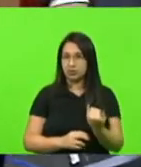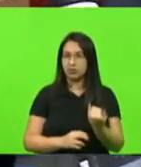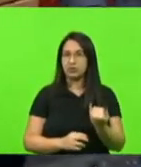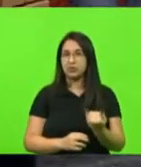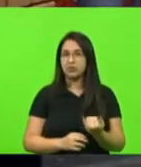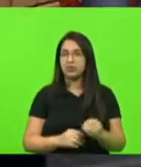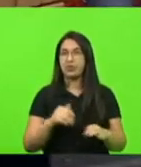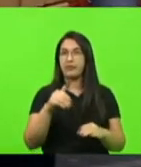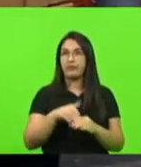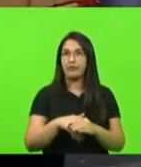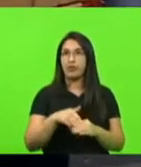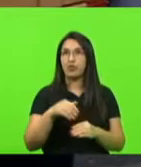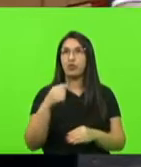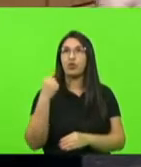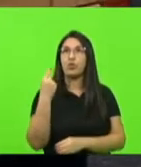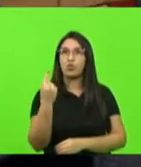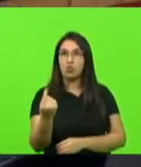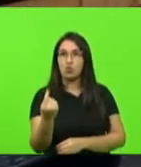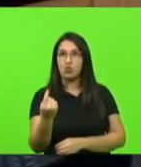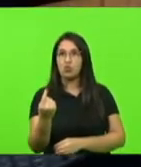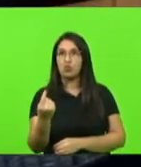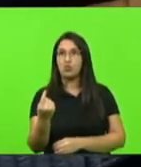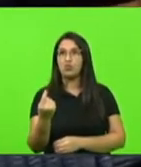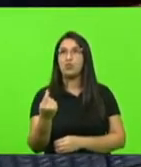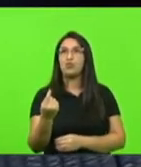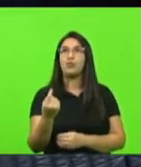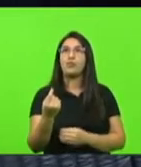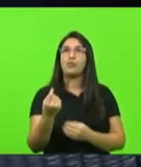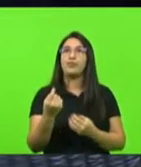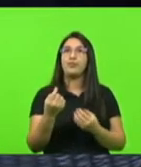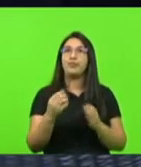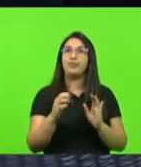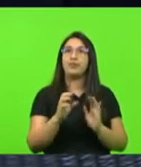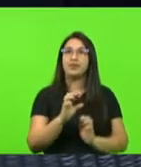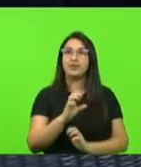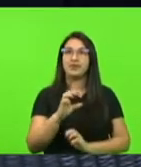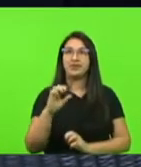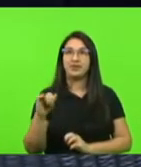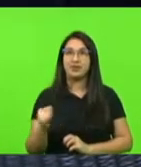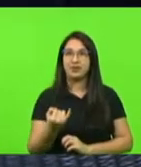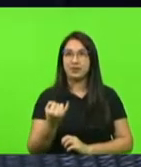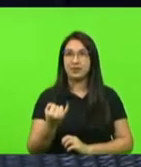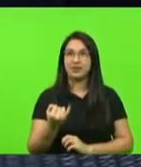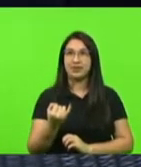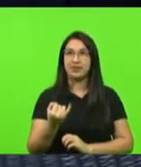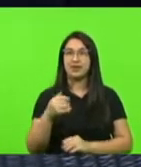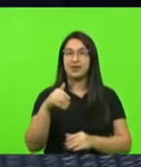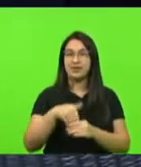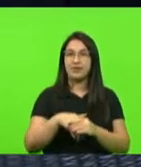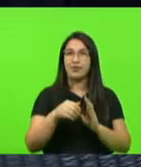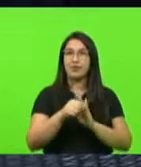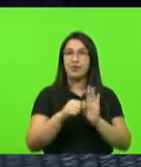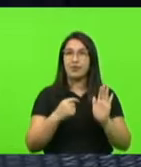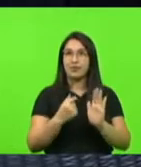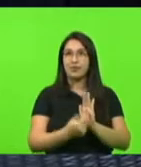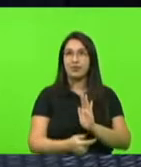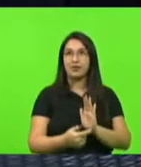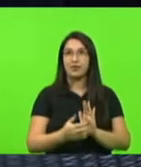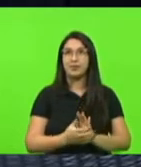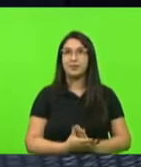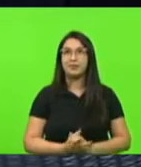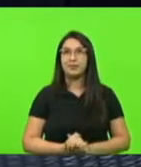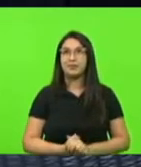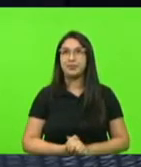vota 1 mantém o veto, o parecer da CCJ é para a orientação. Para votar Nós vamos votar o veto. Quem vota 1 mantém, quem vota 2 rejeita.